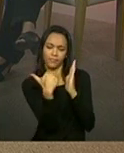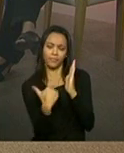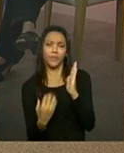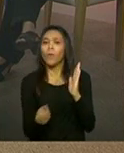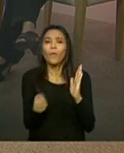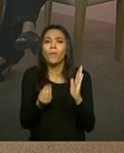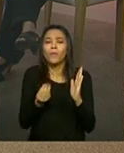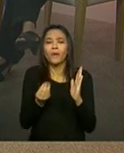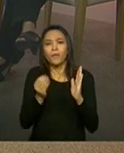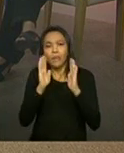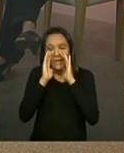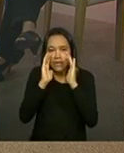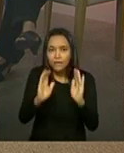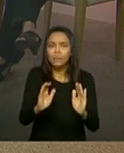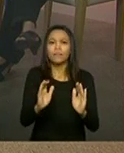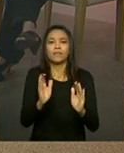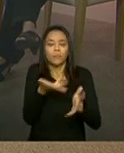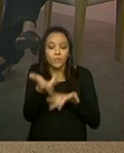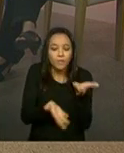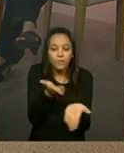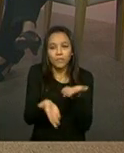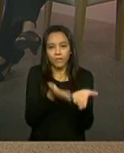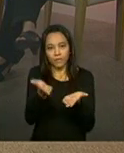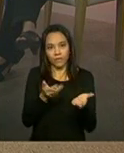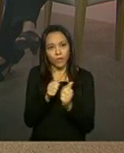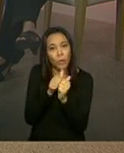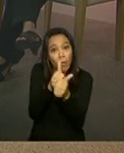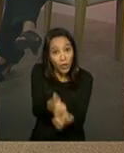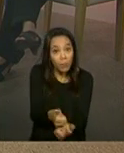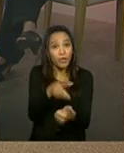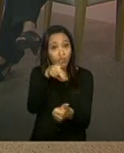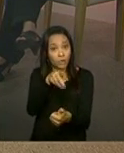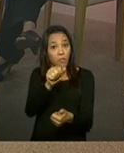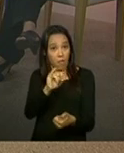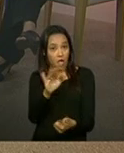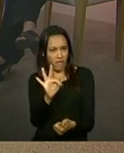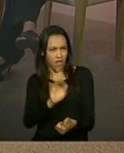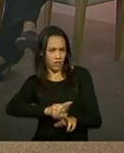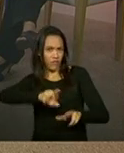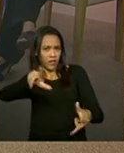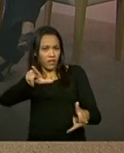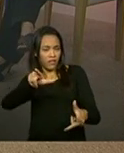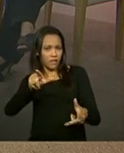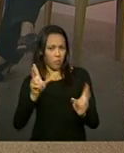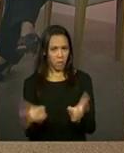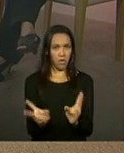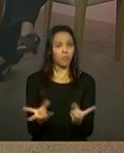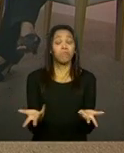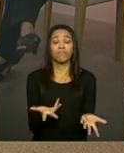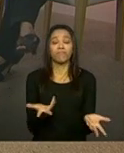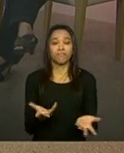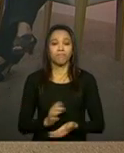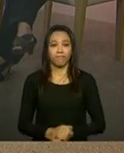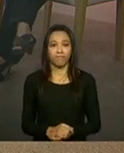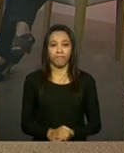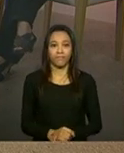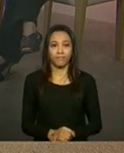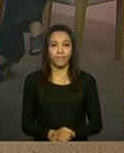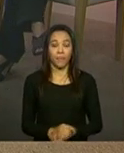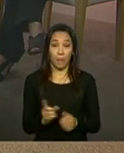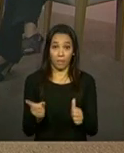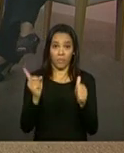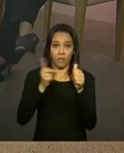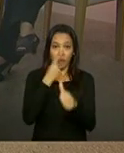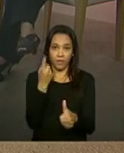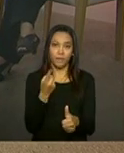atendimento e acompanhamento no PAIF? Existem diferenças entre eles? Bom, primeiro